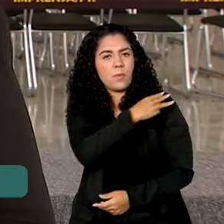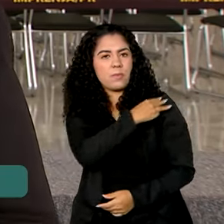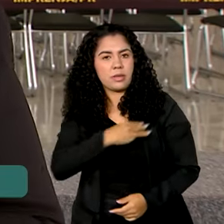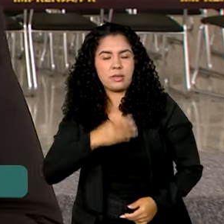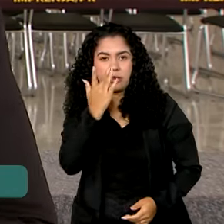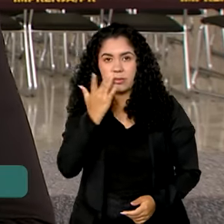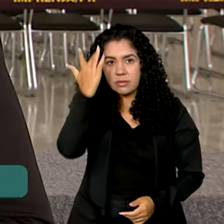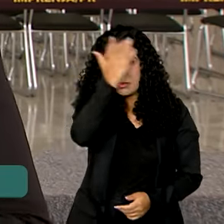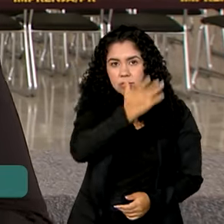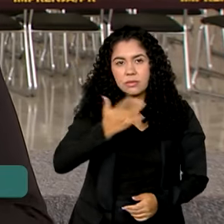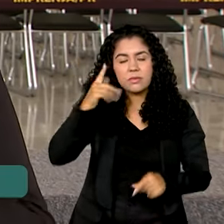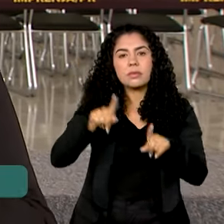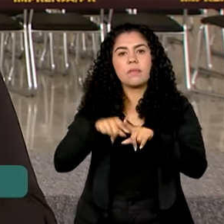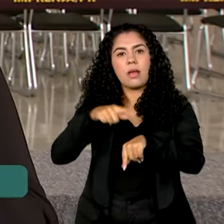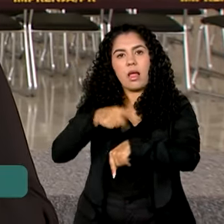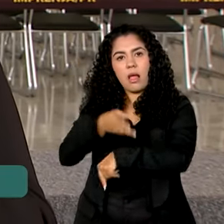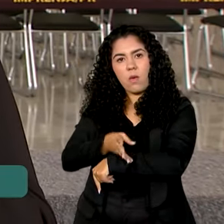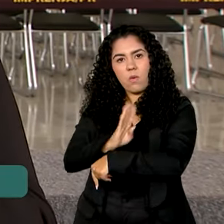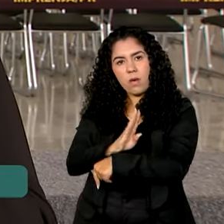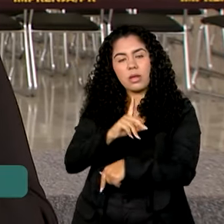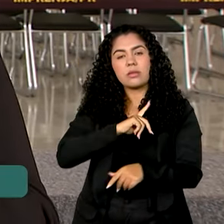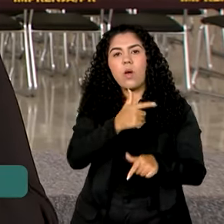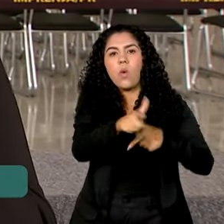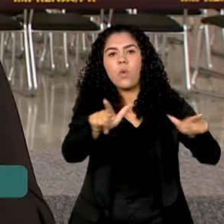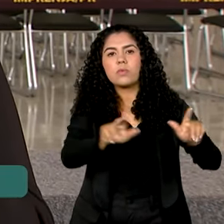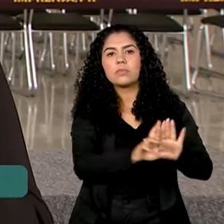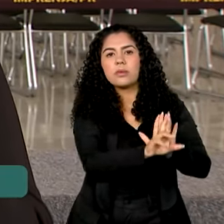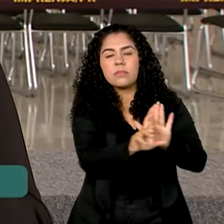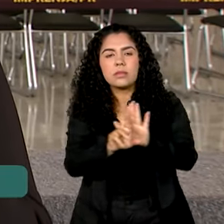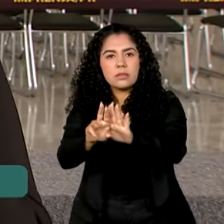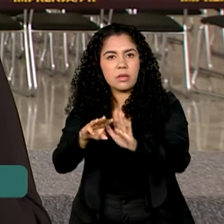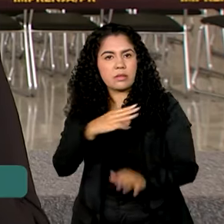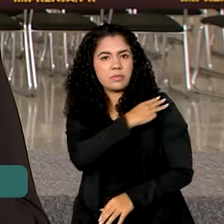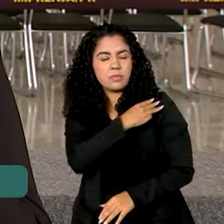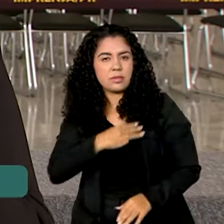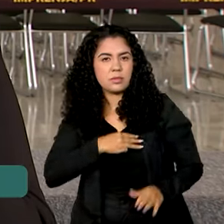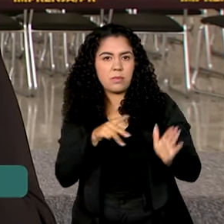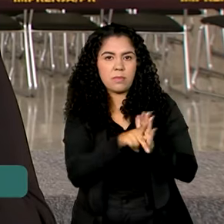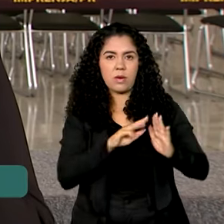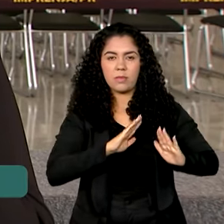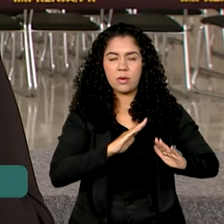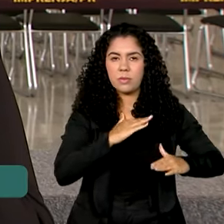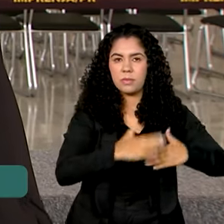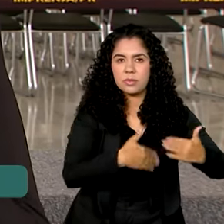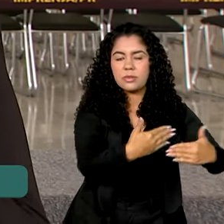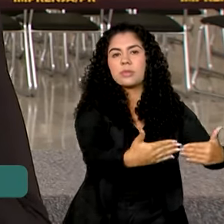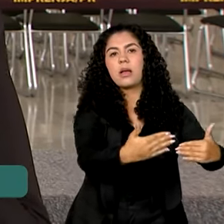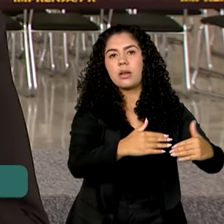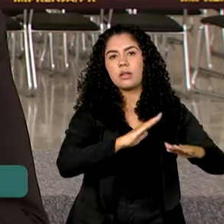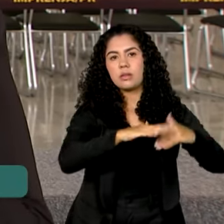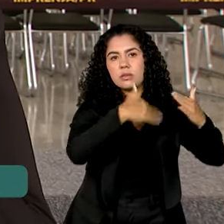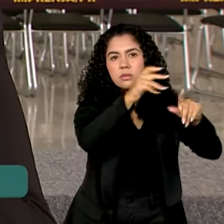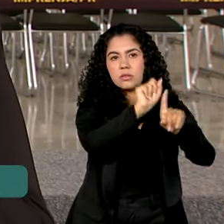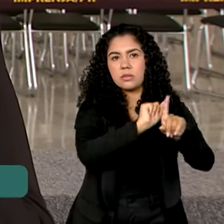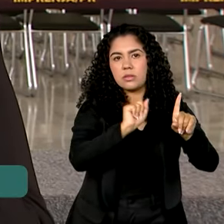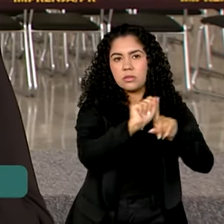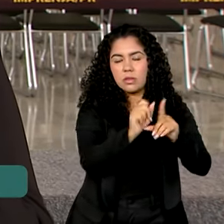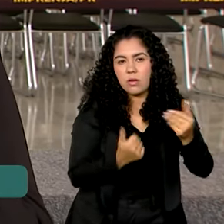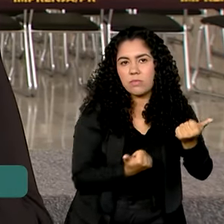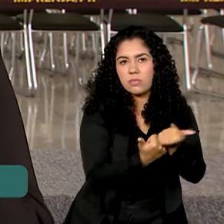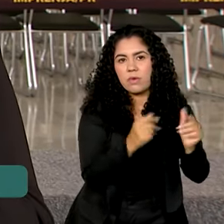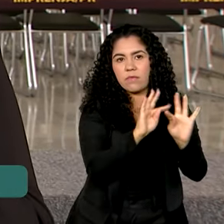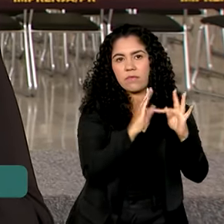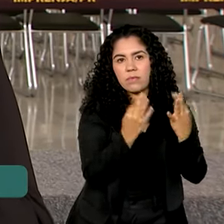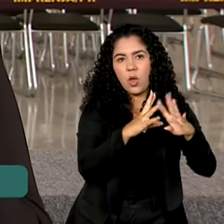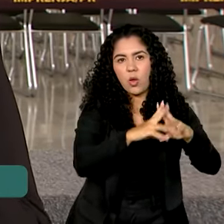quatro da tarde, mais uma reunião com ministros, mas, dessa vez, com os ministros do Desenvolvimento e Assistência Social, Família e Combate